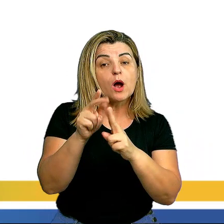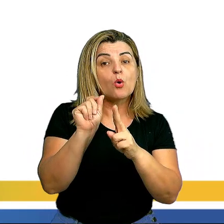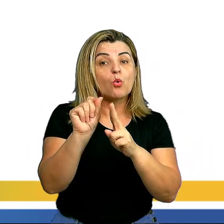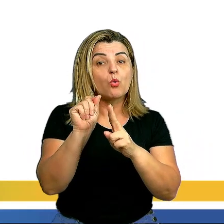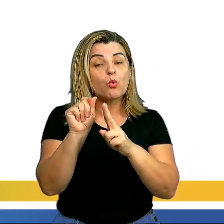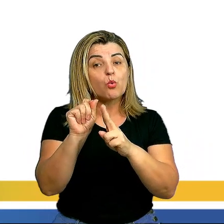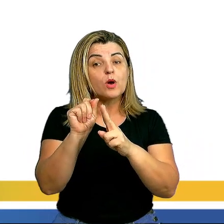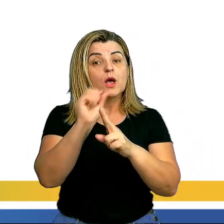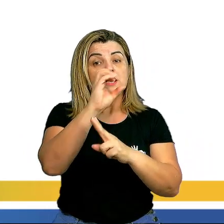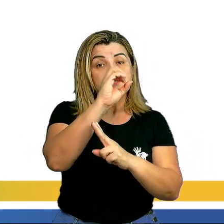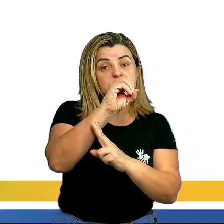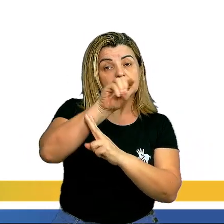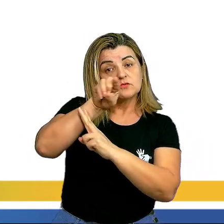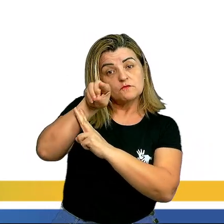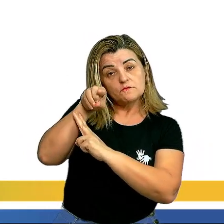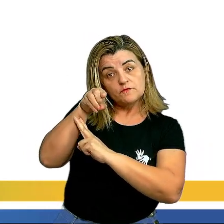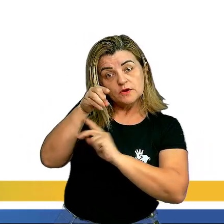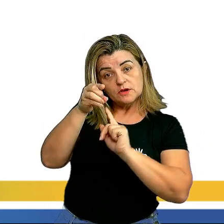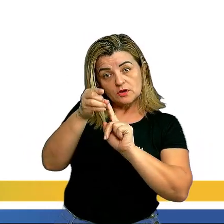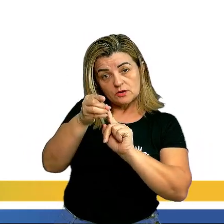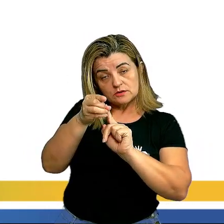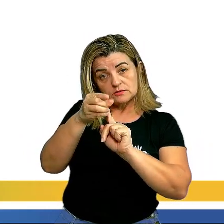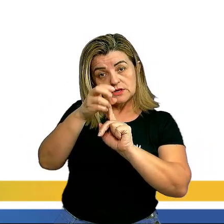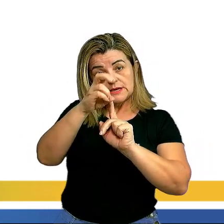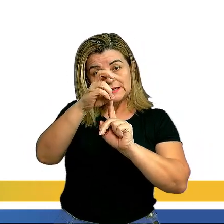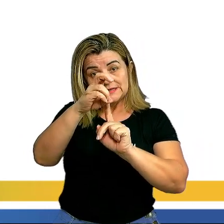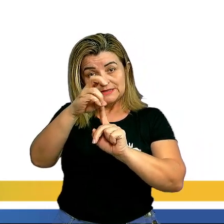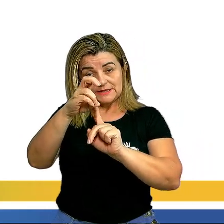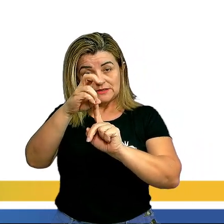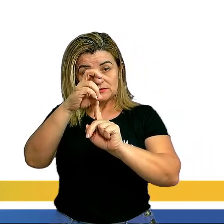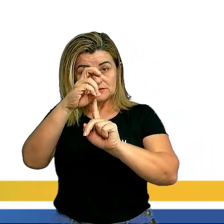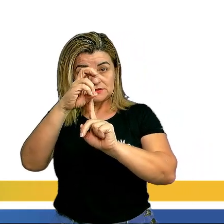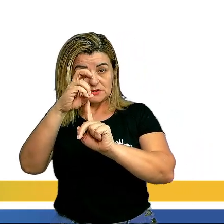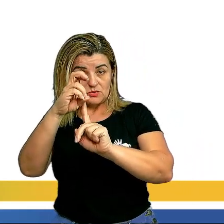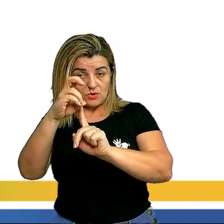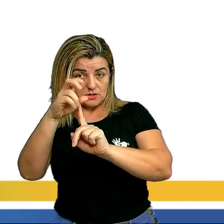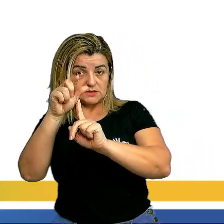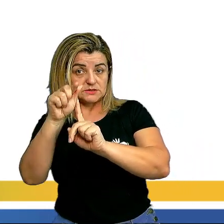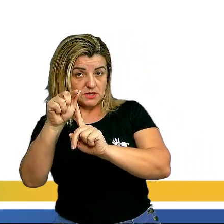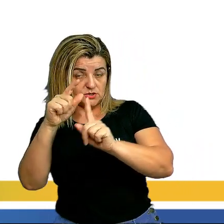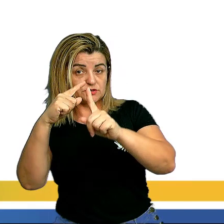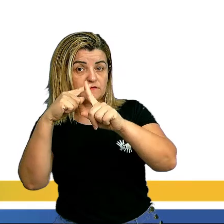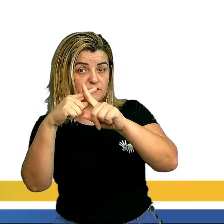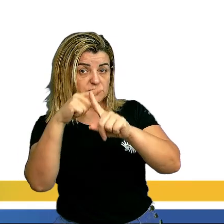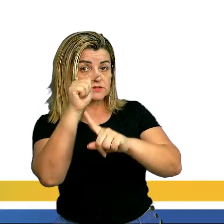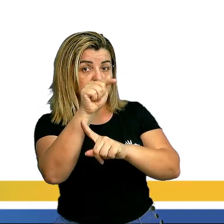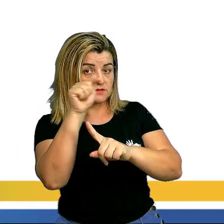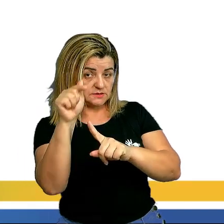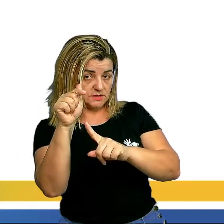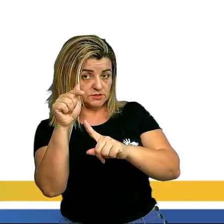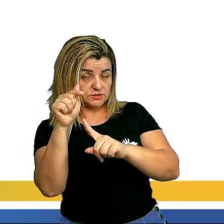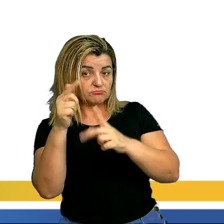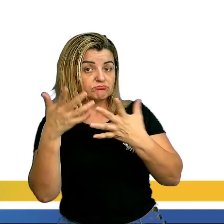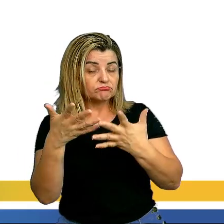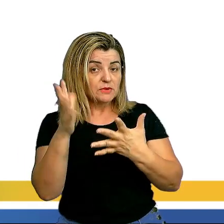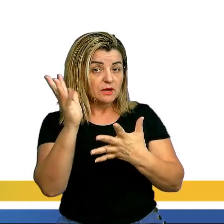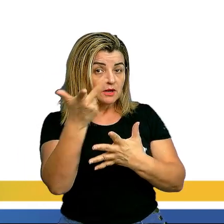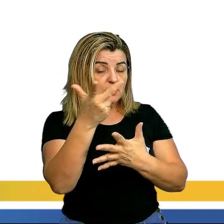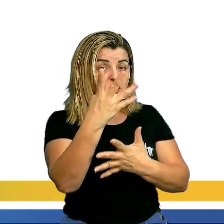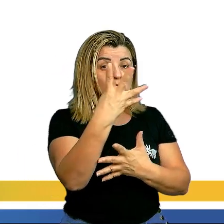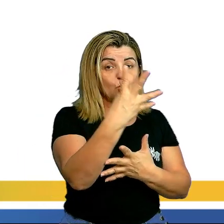0,557 vezes 77, que é igual a